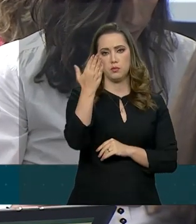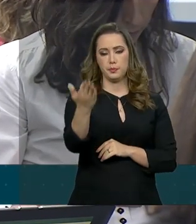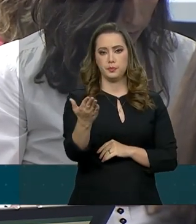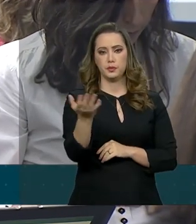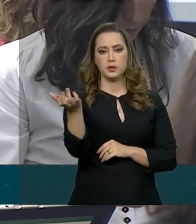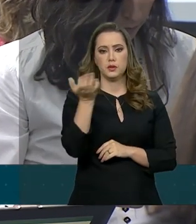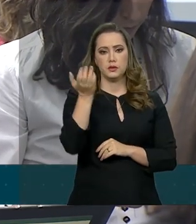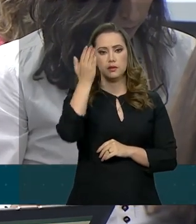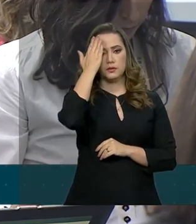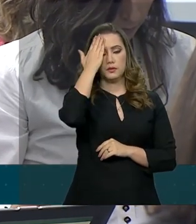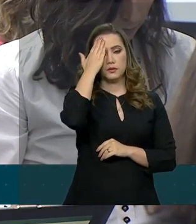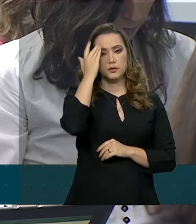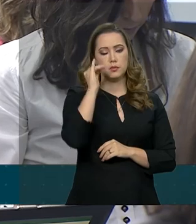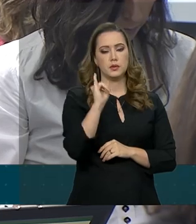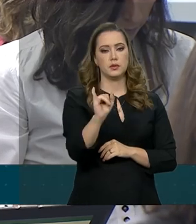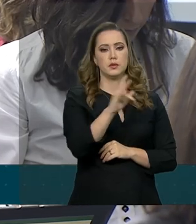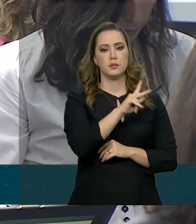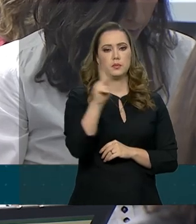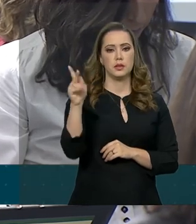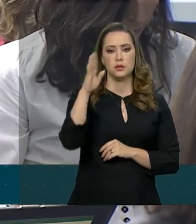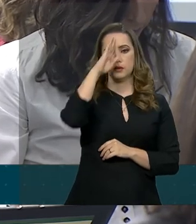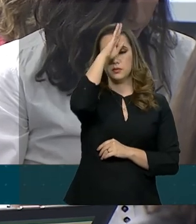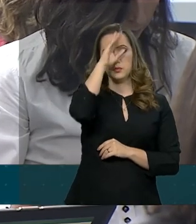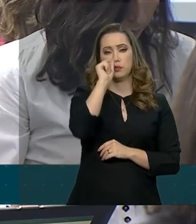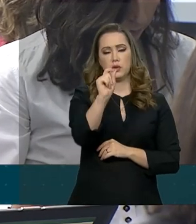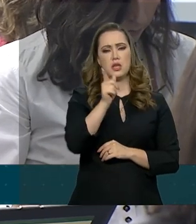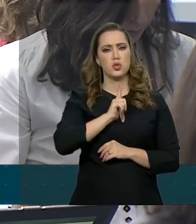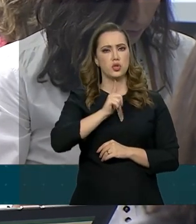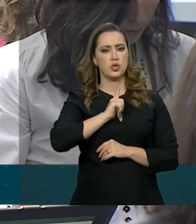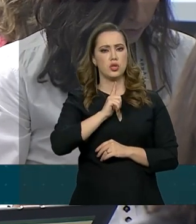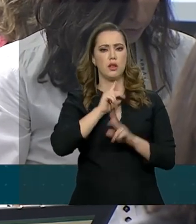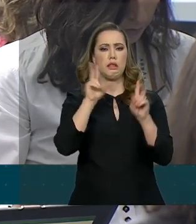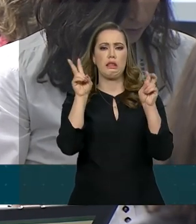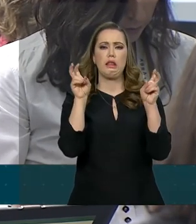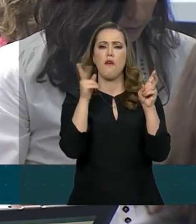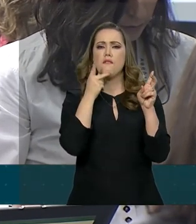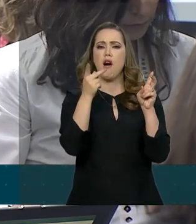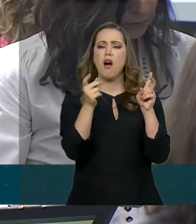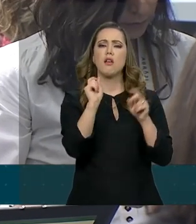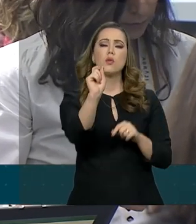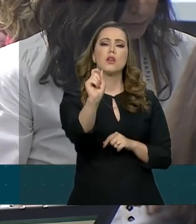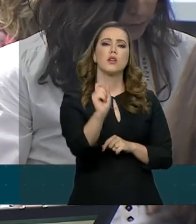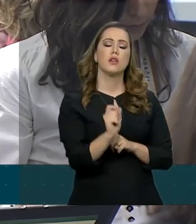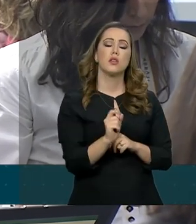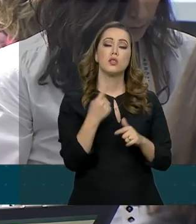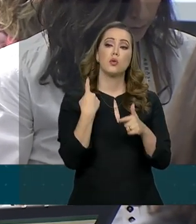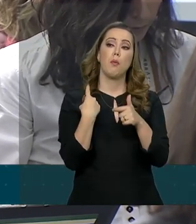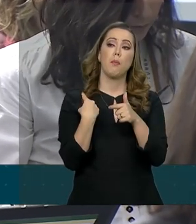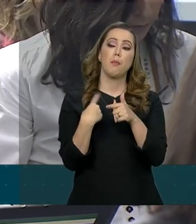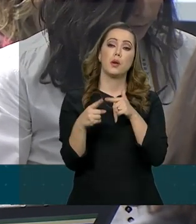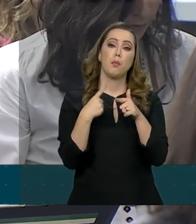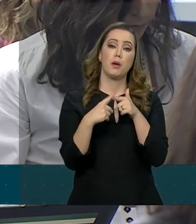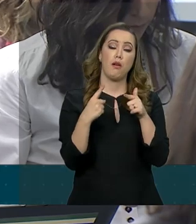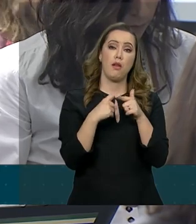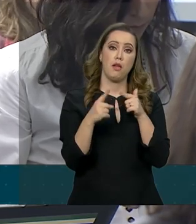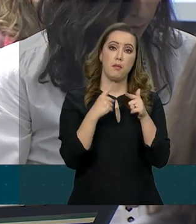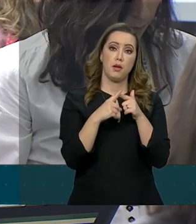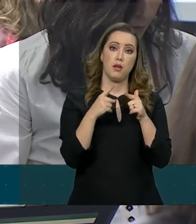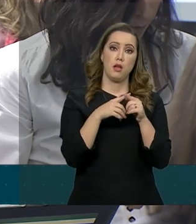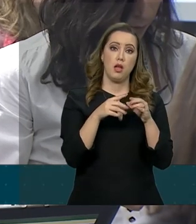querendo saber se o presidente Bolsonaro tinha algum comentário a fazer a respeito da situação e da transferência do